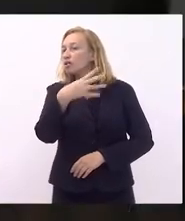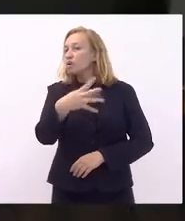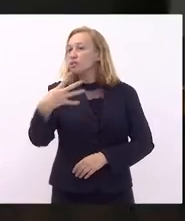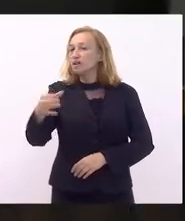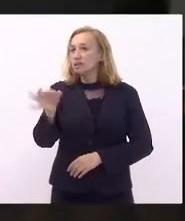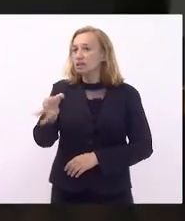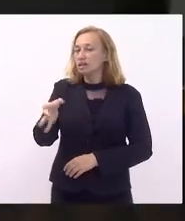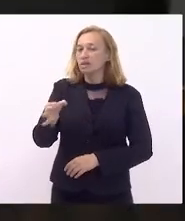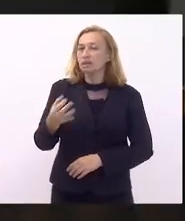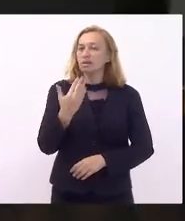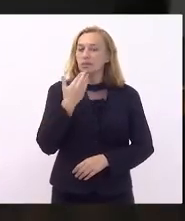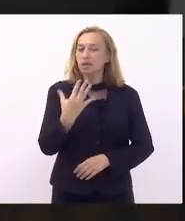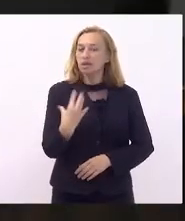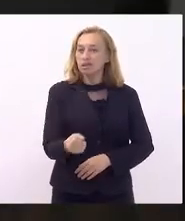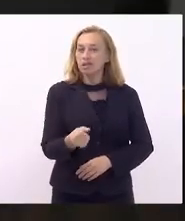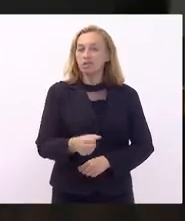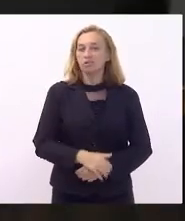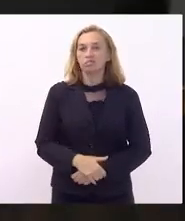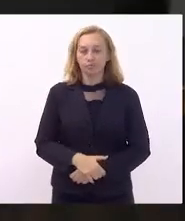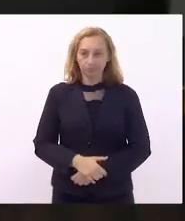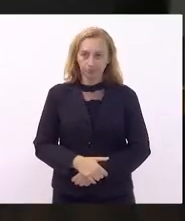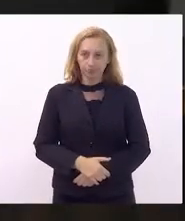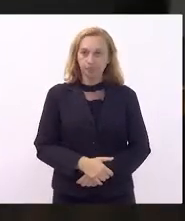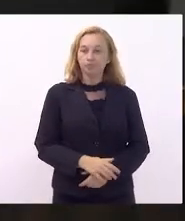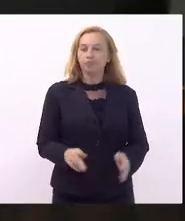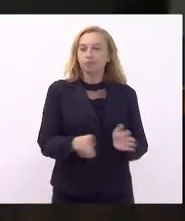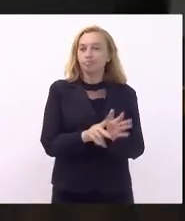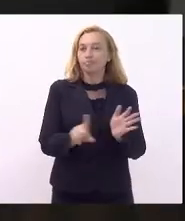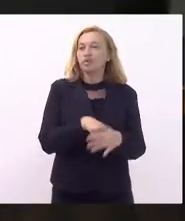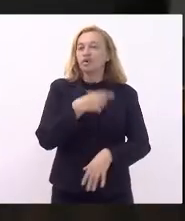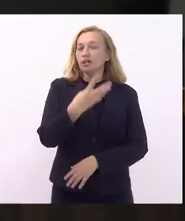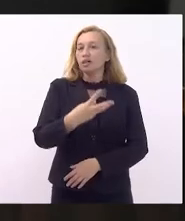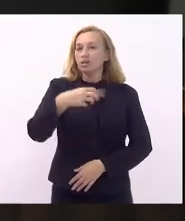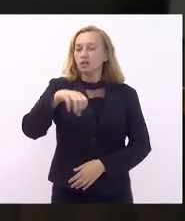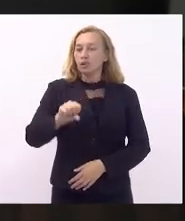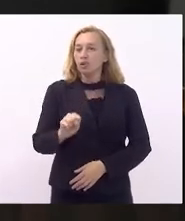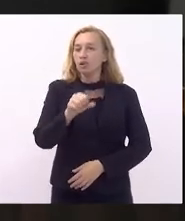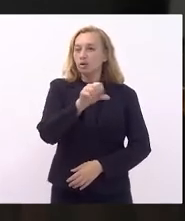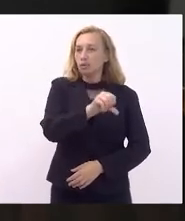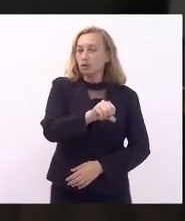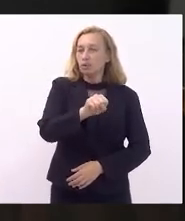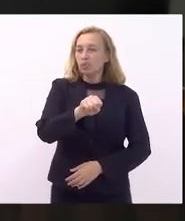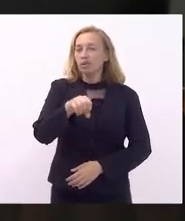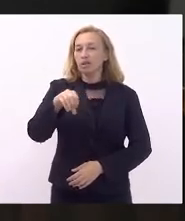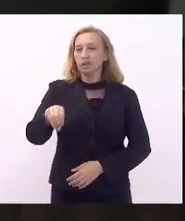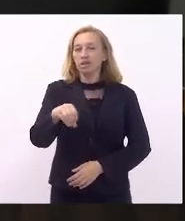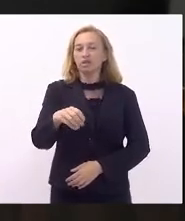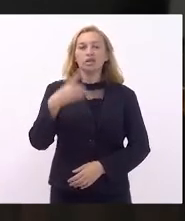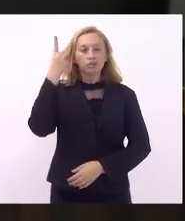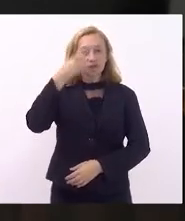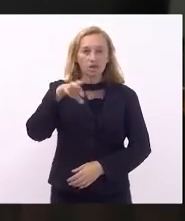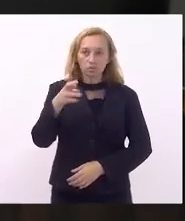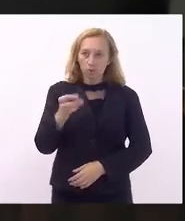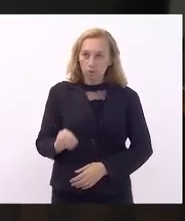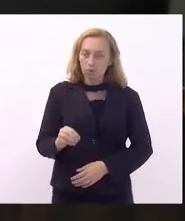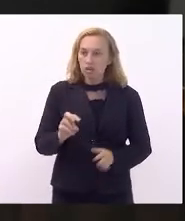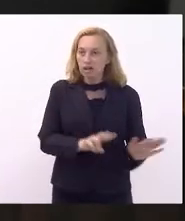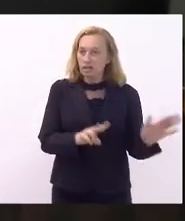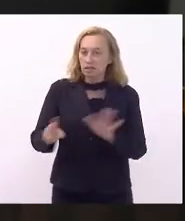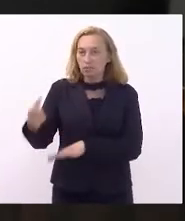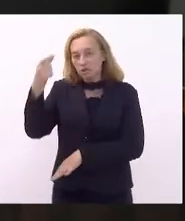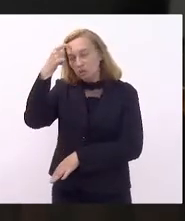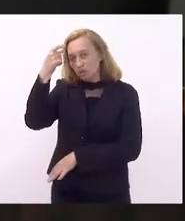presidência defere, príncipe de Vossa Excelência. Pelo projeto de lei 4880, de 21, de autoria do deputado Bruno Dallari, que institui a Semana da